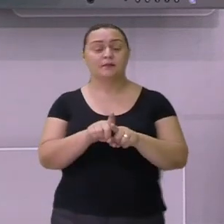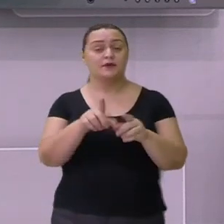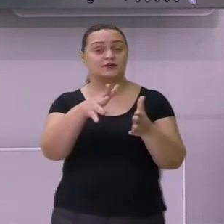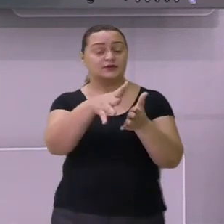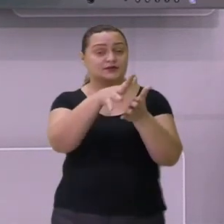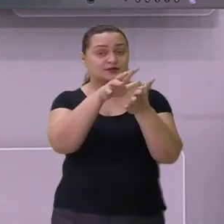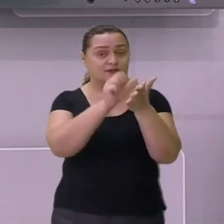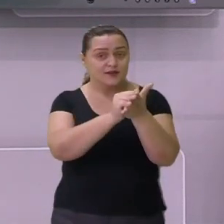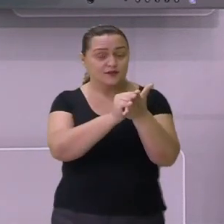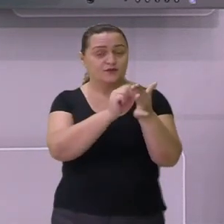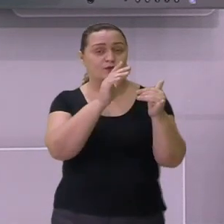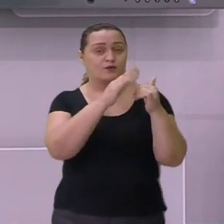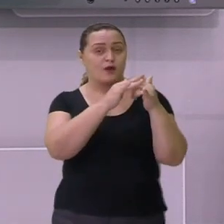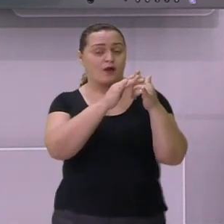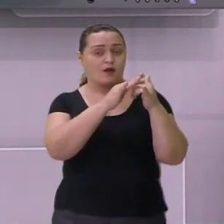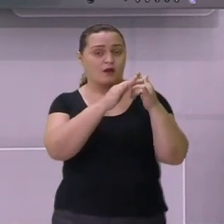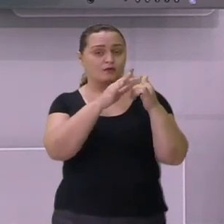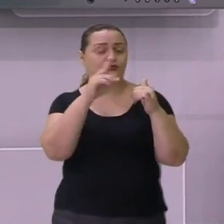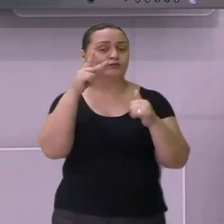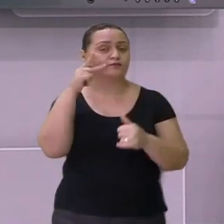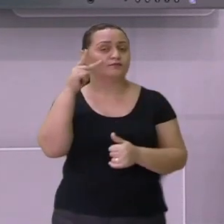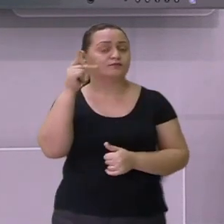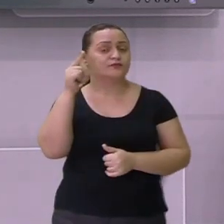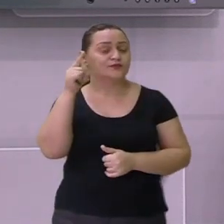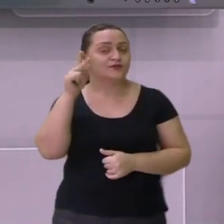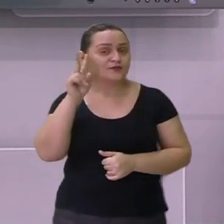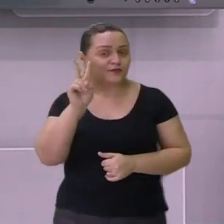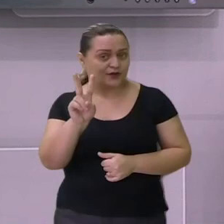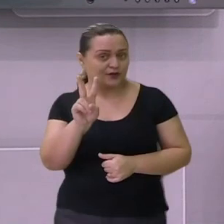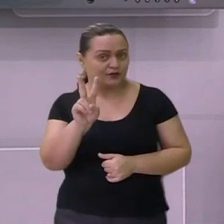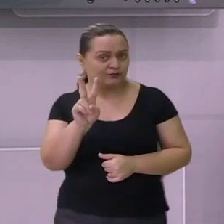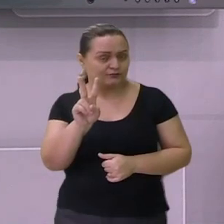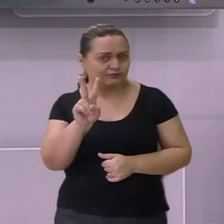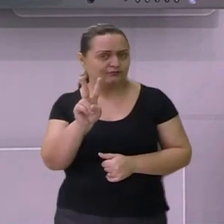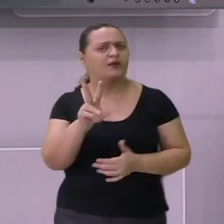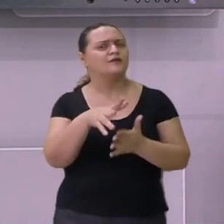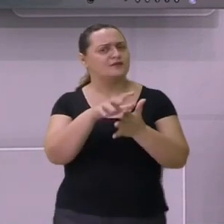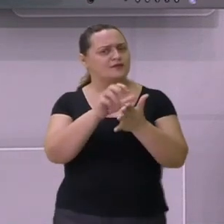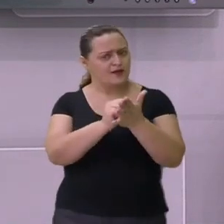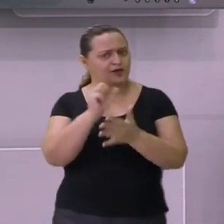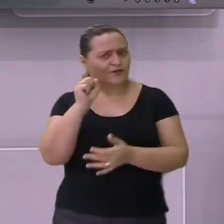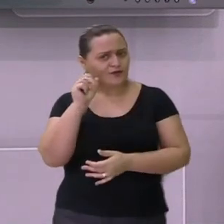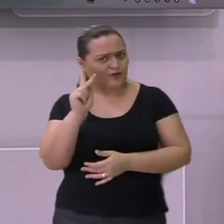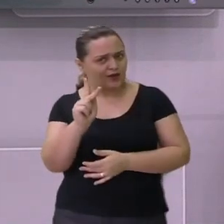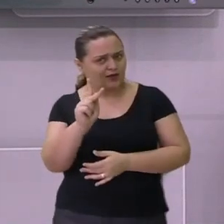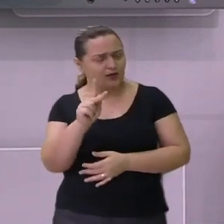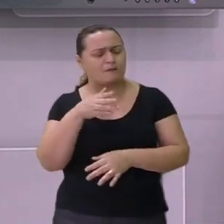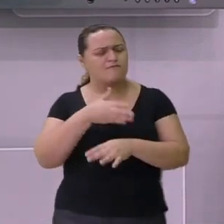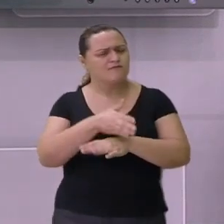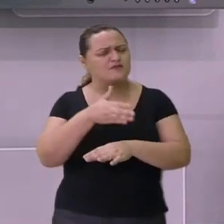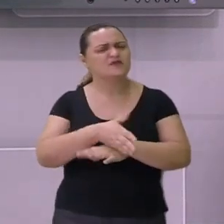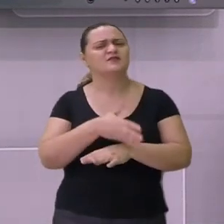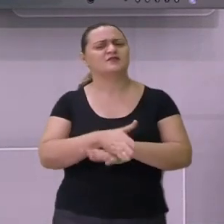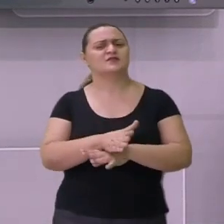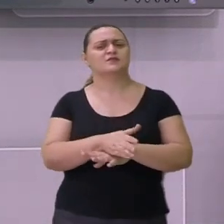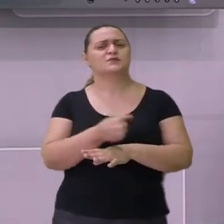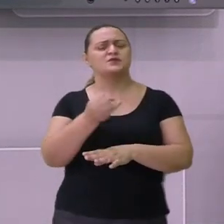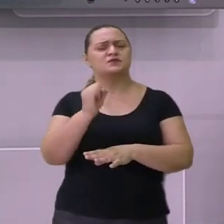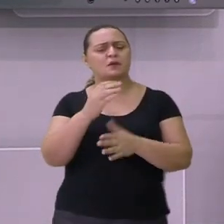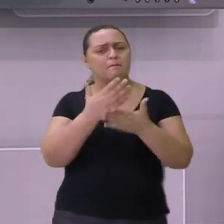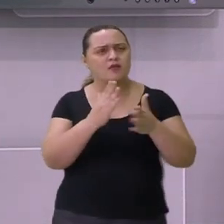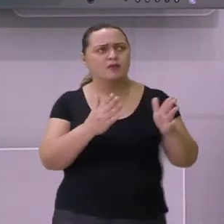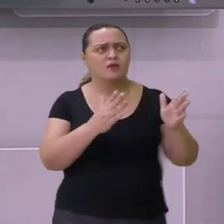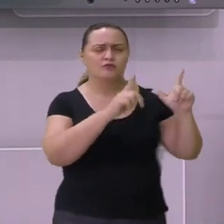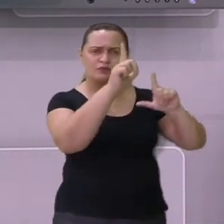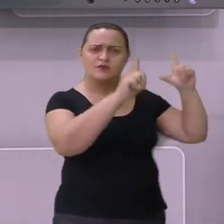canal do YouTube SMEDGV. Inscreva mesmo, tá? Participe. Se você perdeu aula na TV,